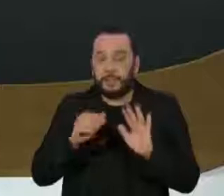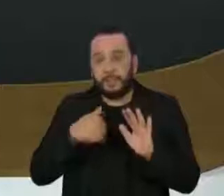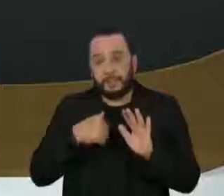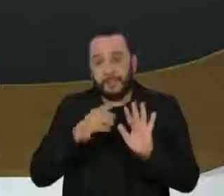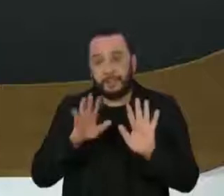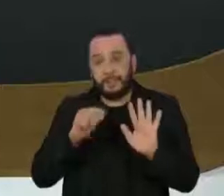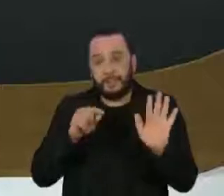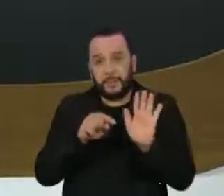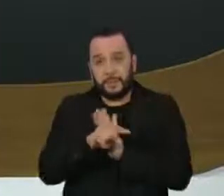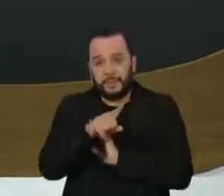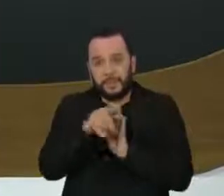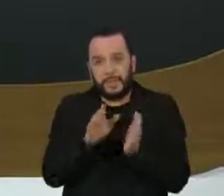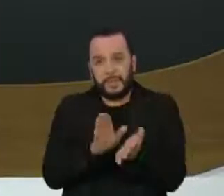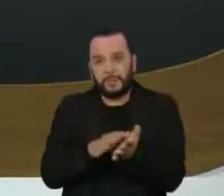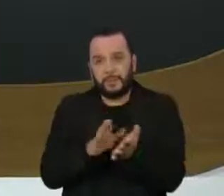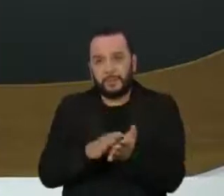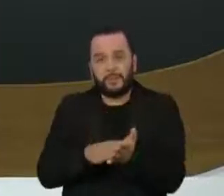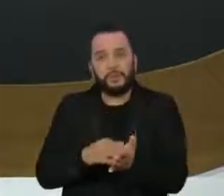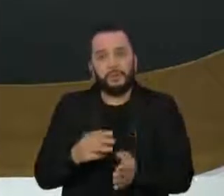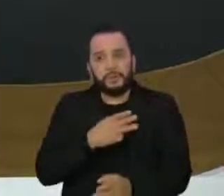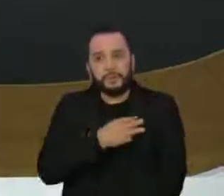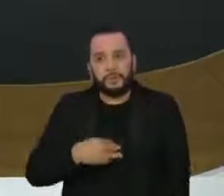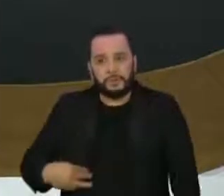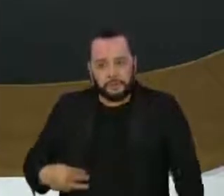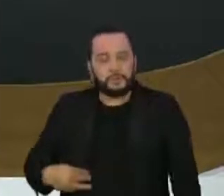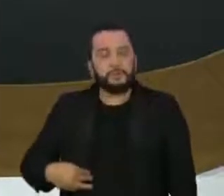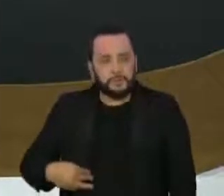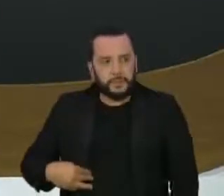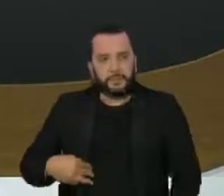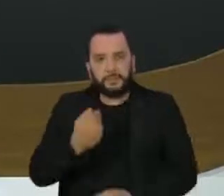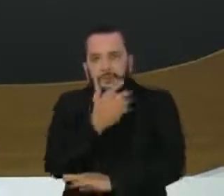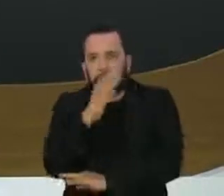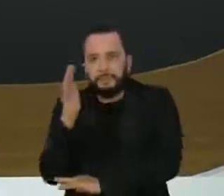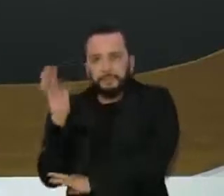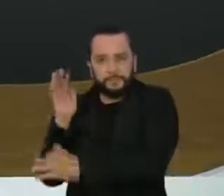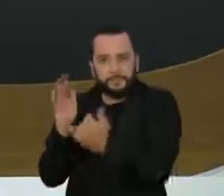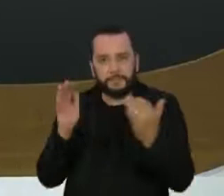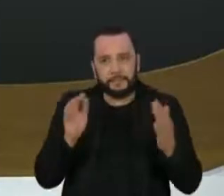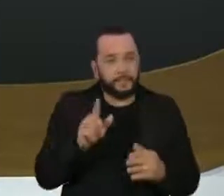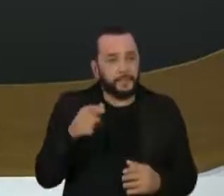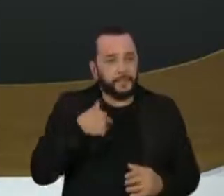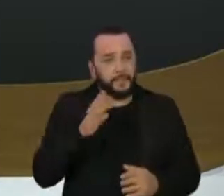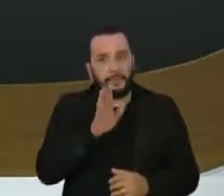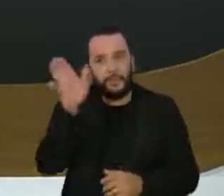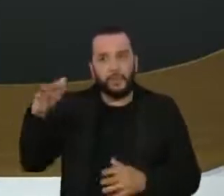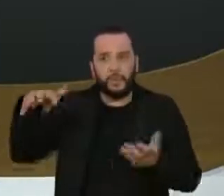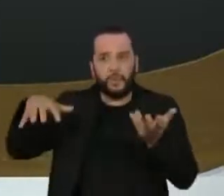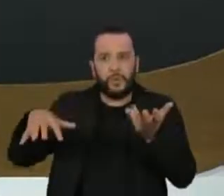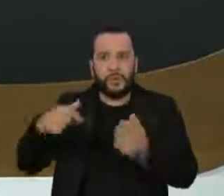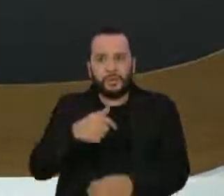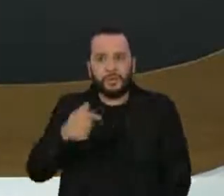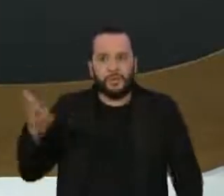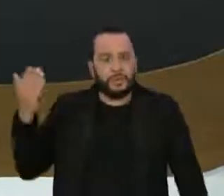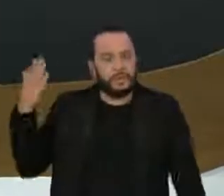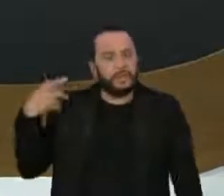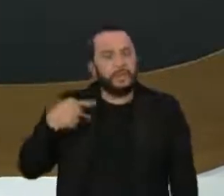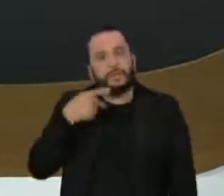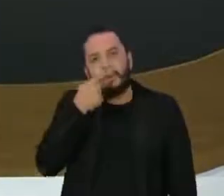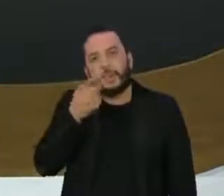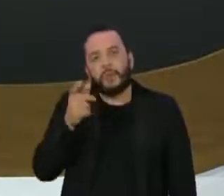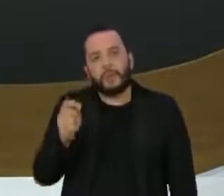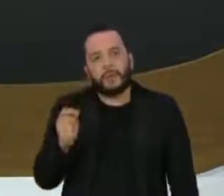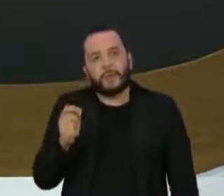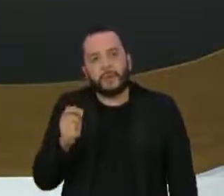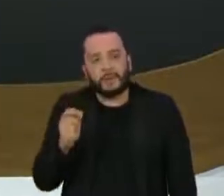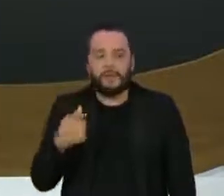Você elogiou o ministro do Meio Ambiente, mas recentemente ele esteve no Congresso, na verdade, na semana passada, e disse que